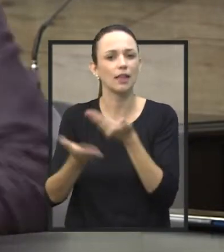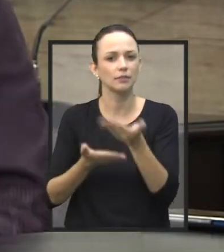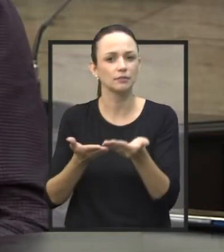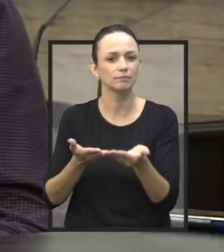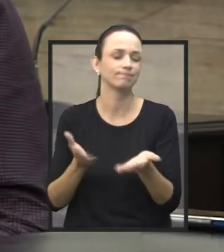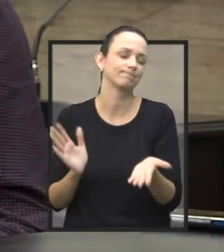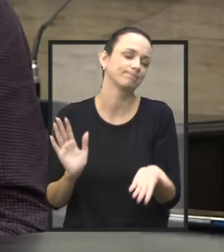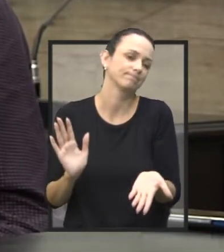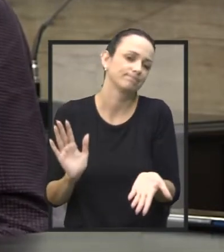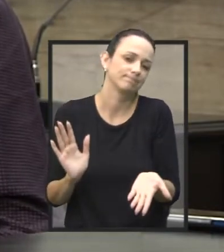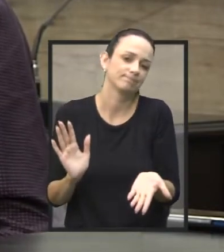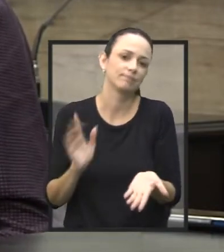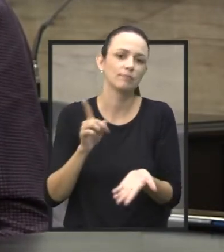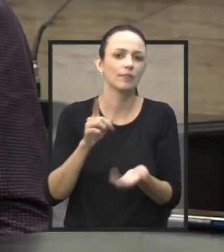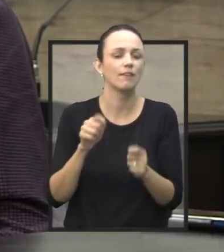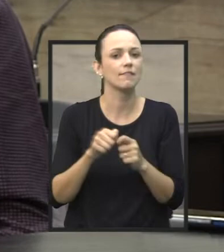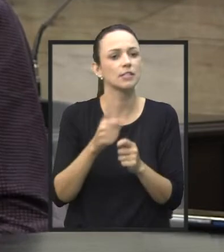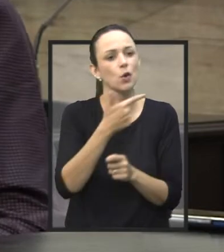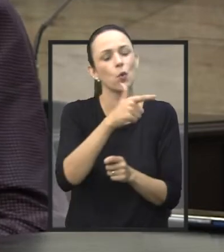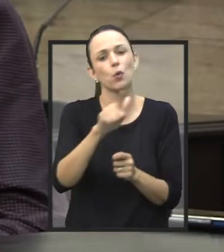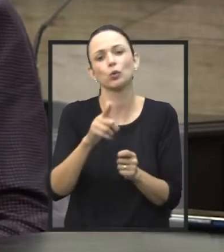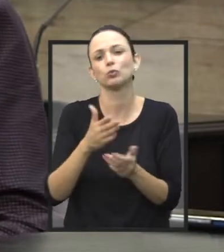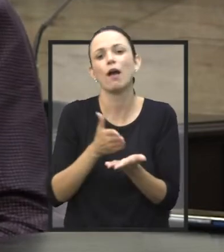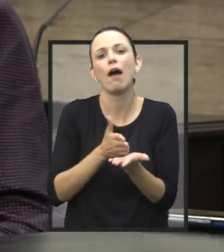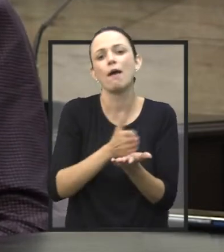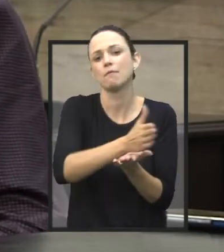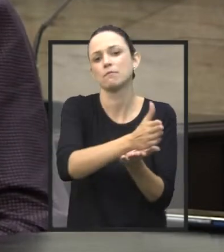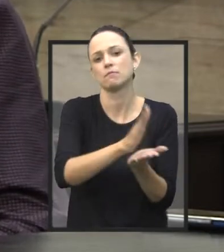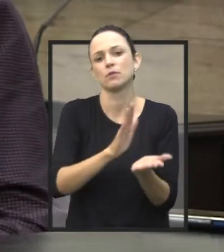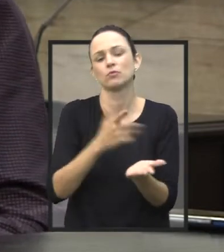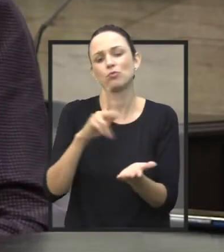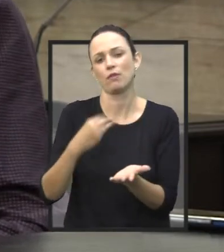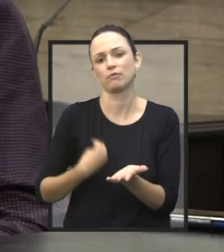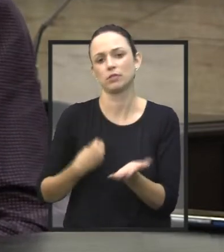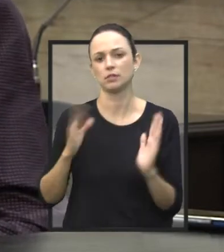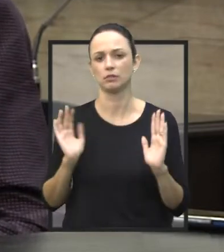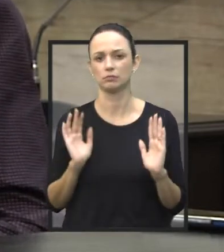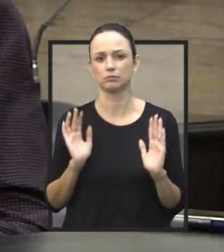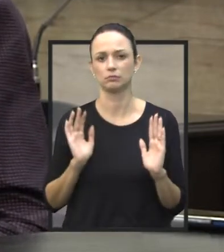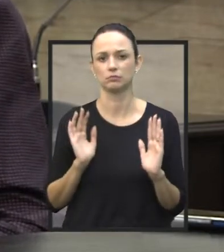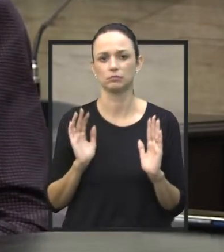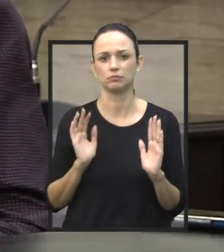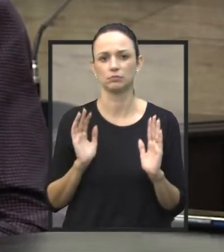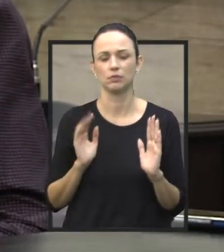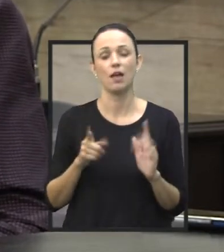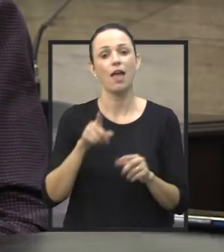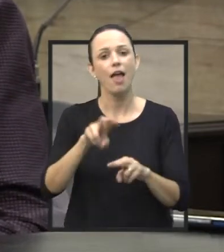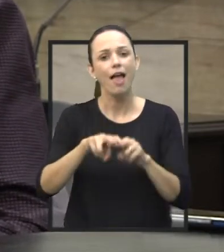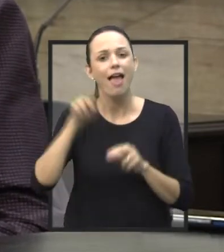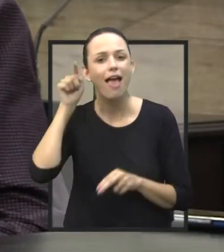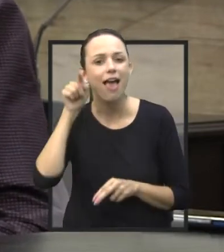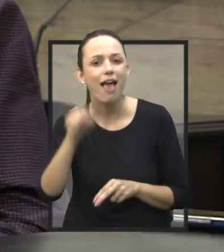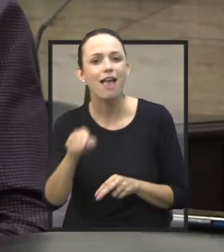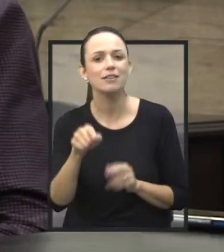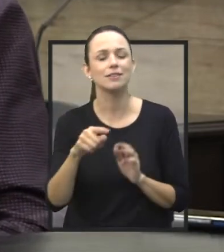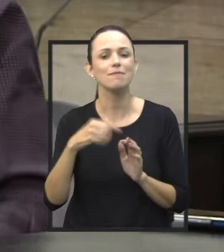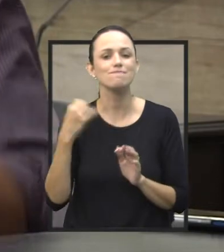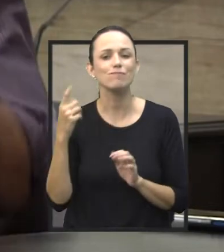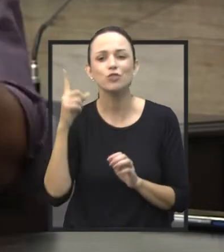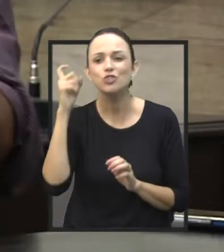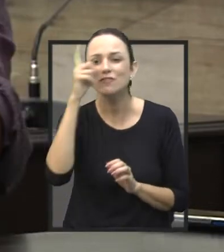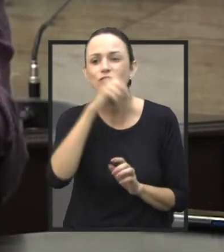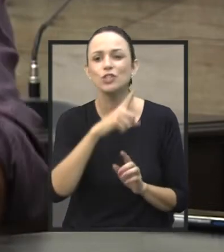tomar um outro rumo na vida, esse que é o problema, esse que é o gargalo da coisa, que impede que exista uma